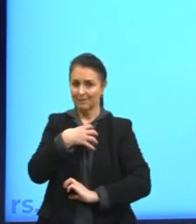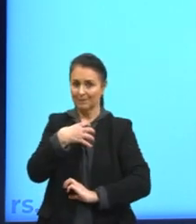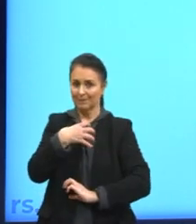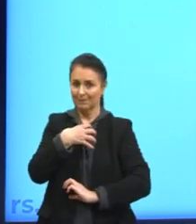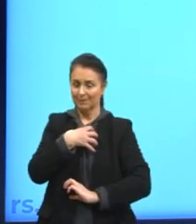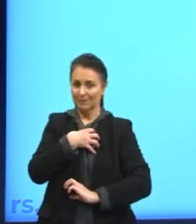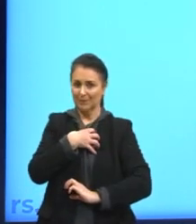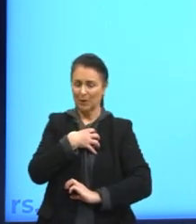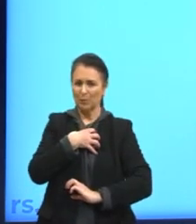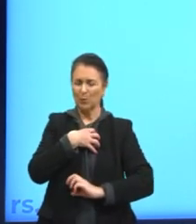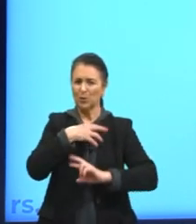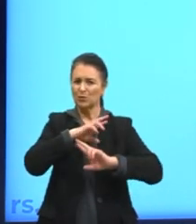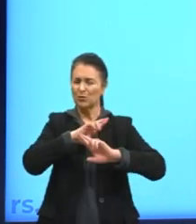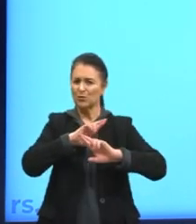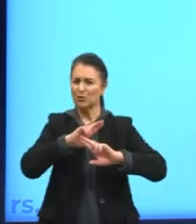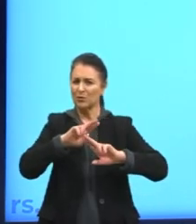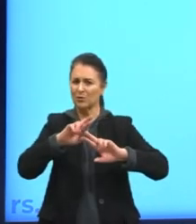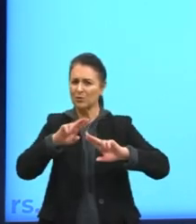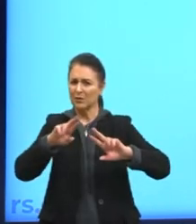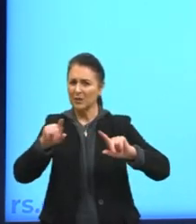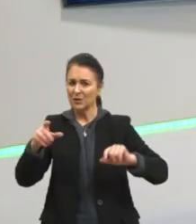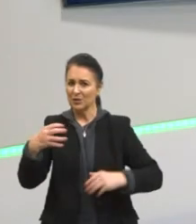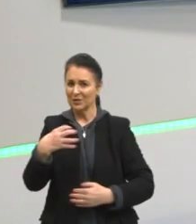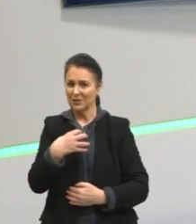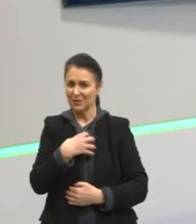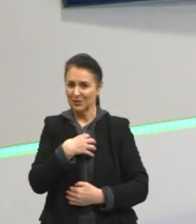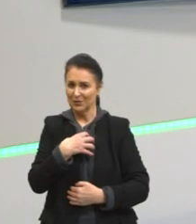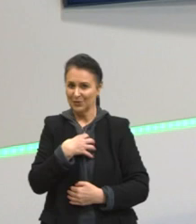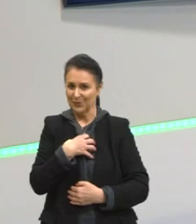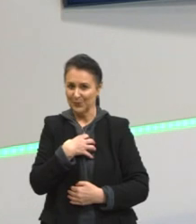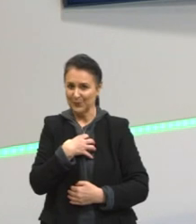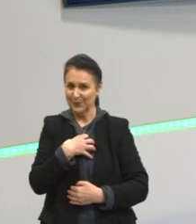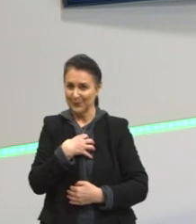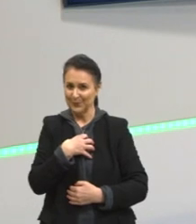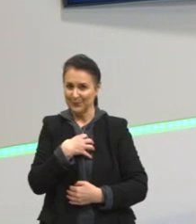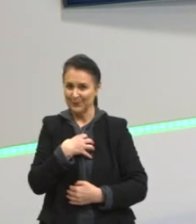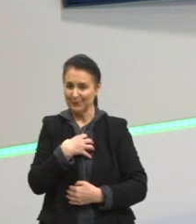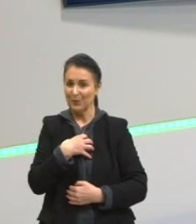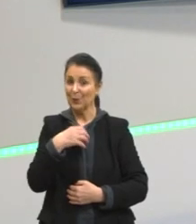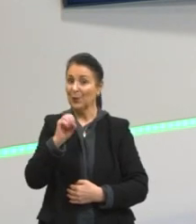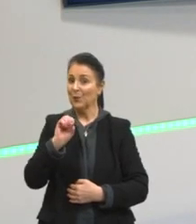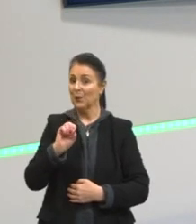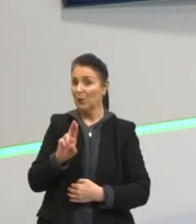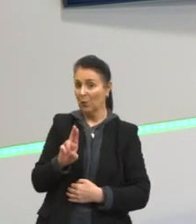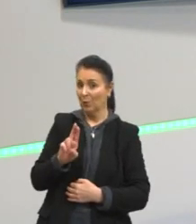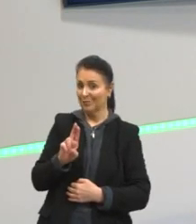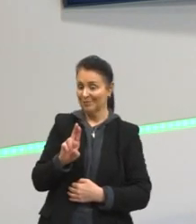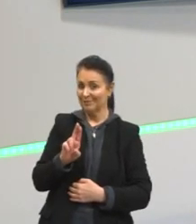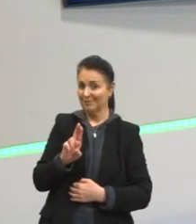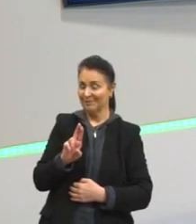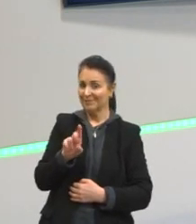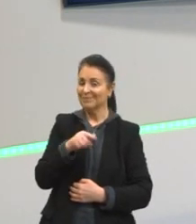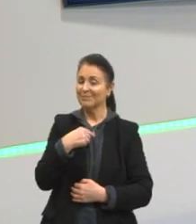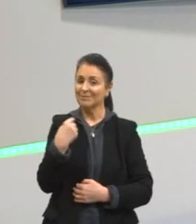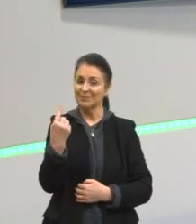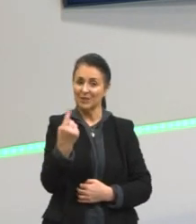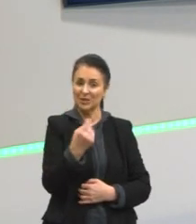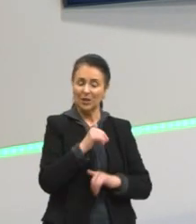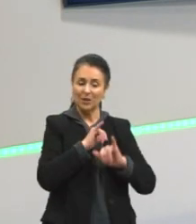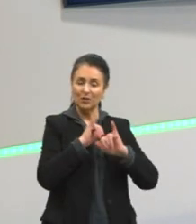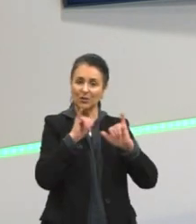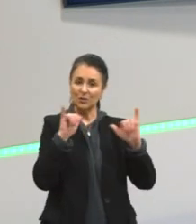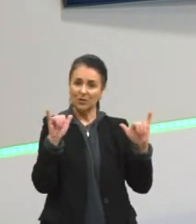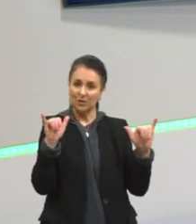órgãos de diferentes sentidos. Ou seja, quando a gente diz, por exemplo, assim,